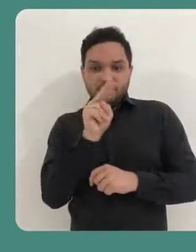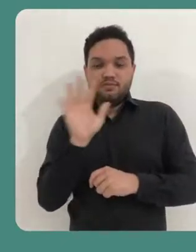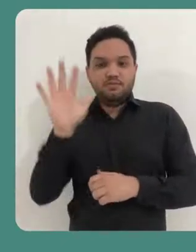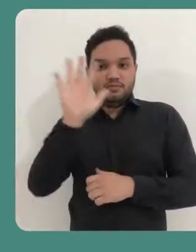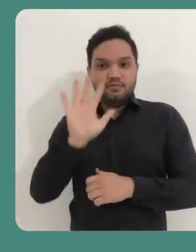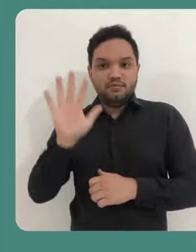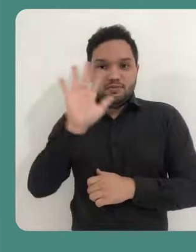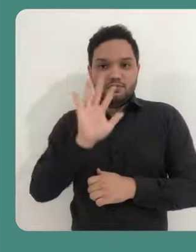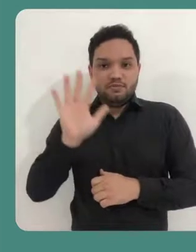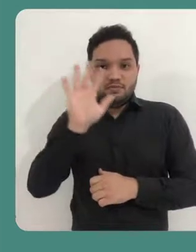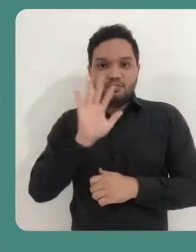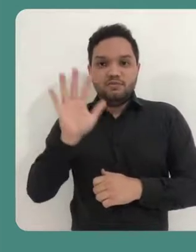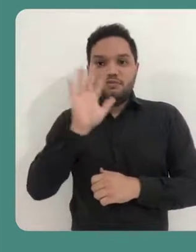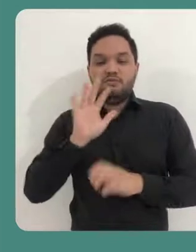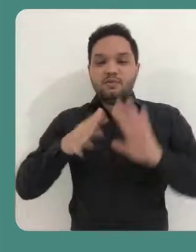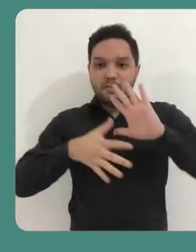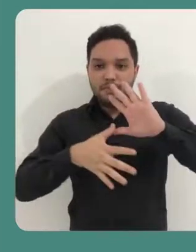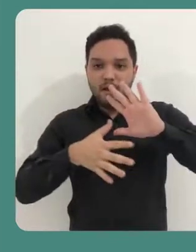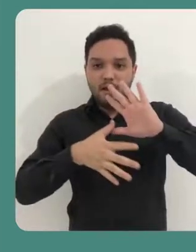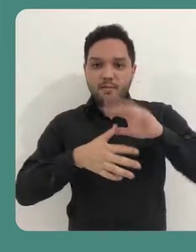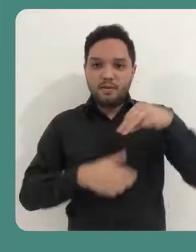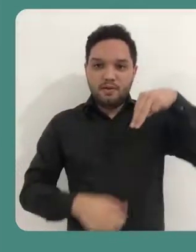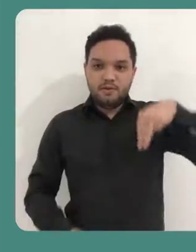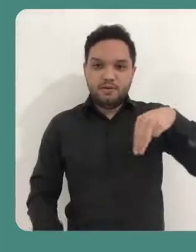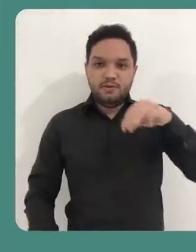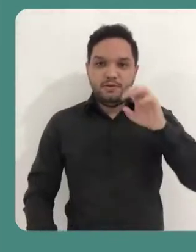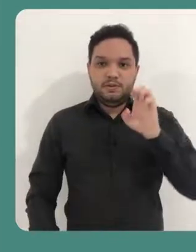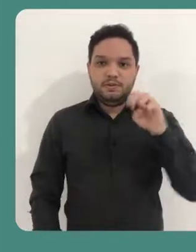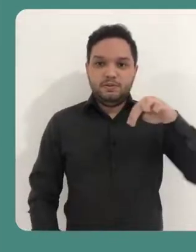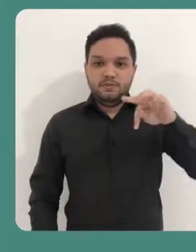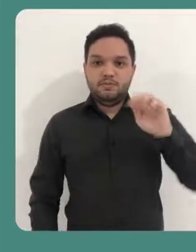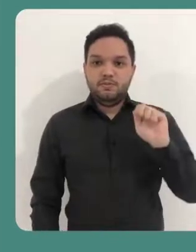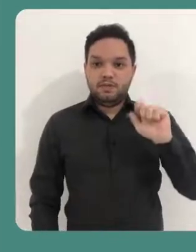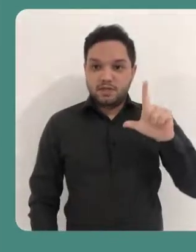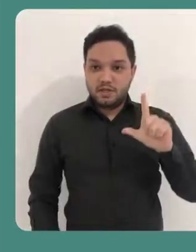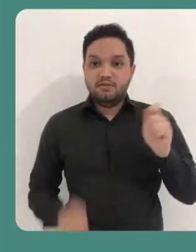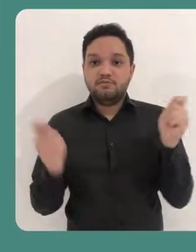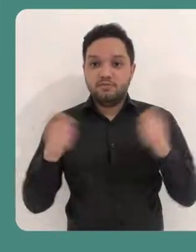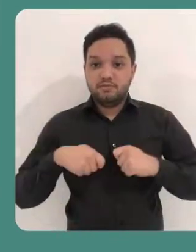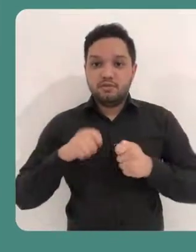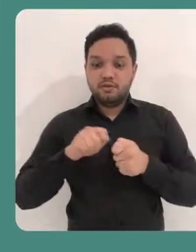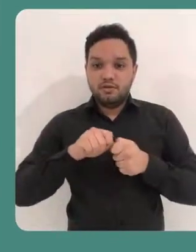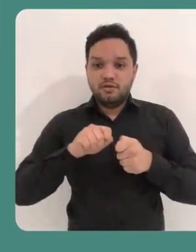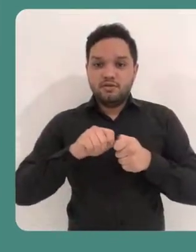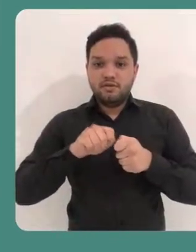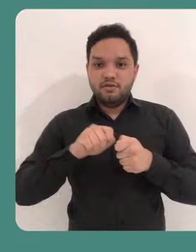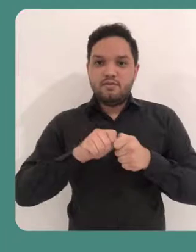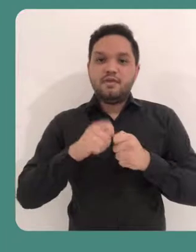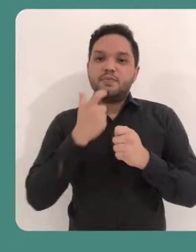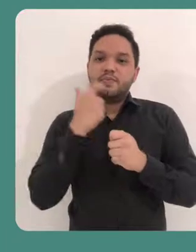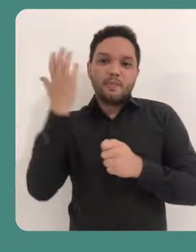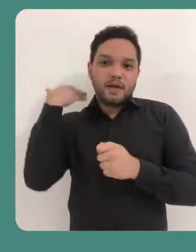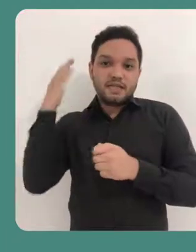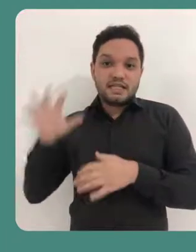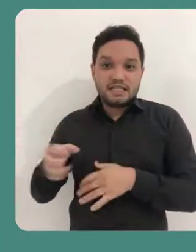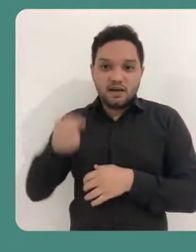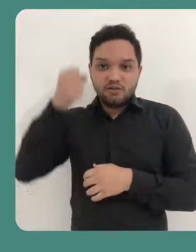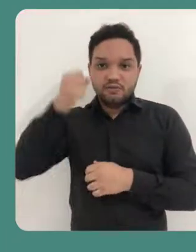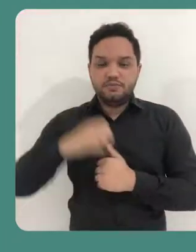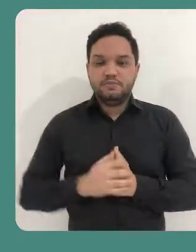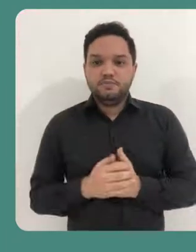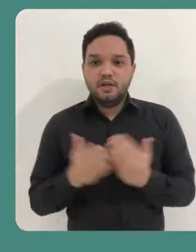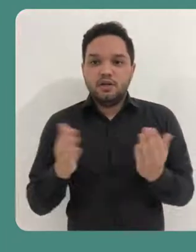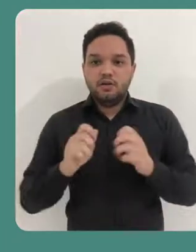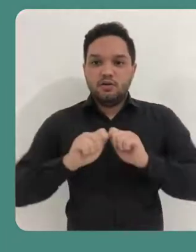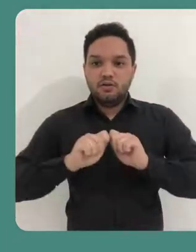você vai ter um campo dos seus mapas mentais que você já pode estar trabalhando e que foram recentemente salvos.